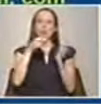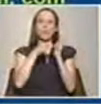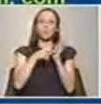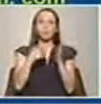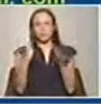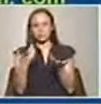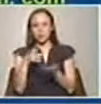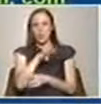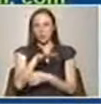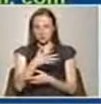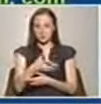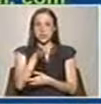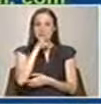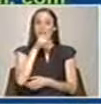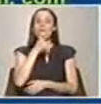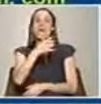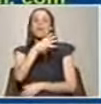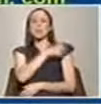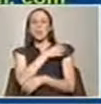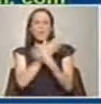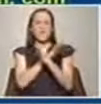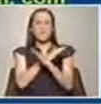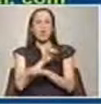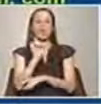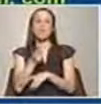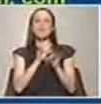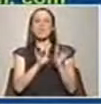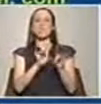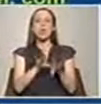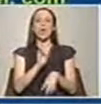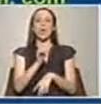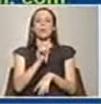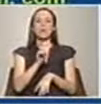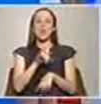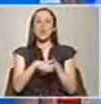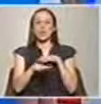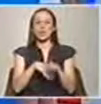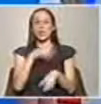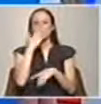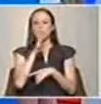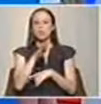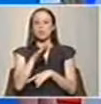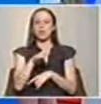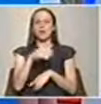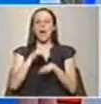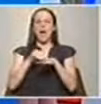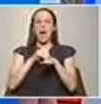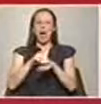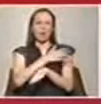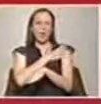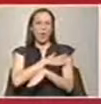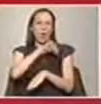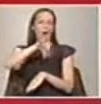tivermos uma queimadura, devemos evitar aquelas aplicações caseiras, nomeadamente álcool ou óleos ou